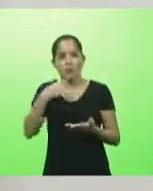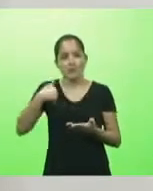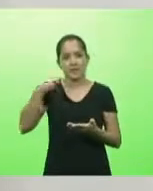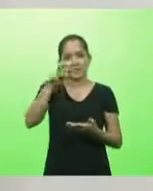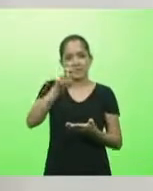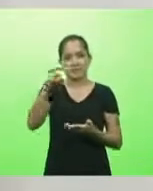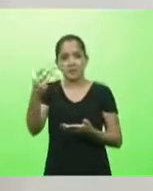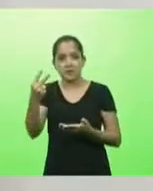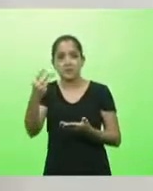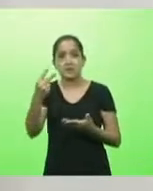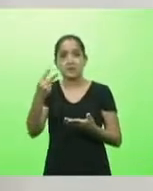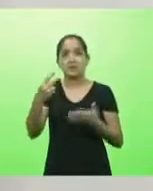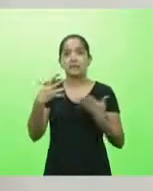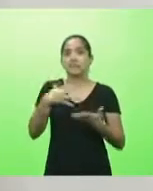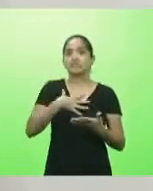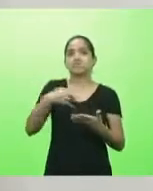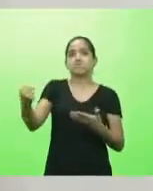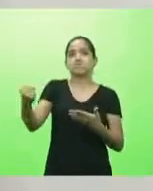falando em suicídio.